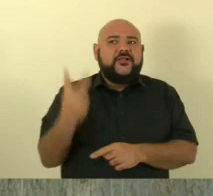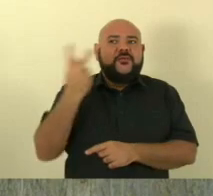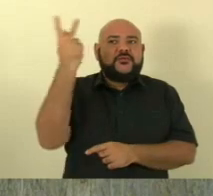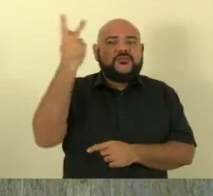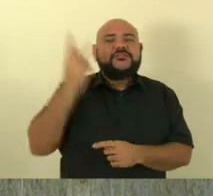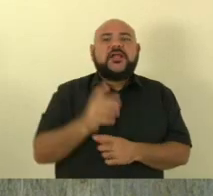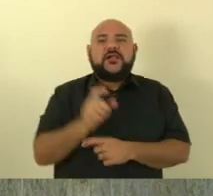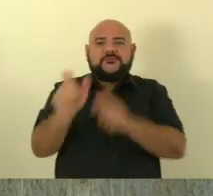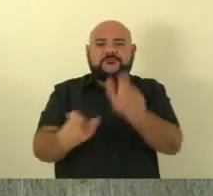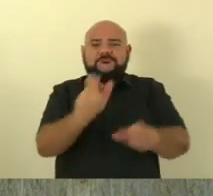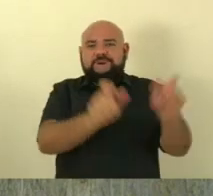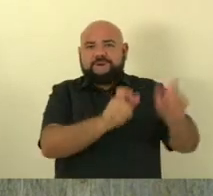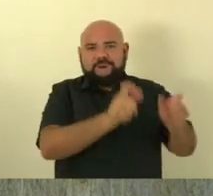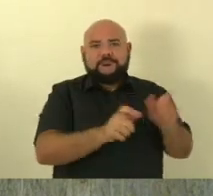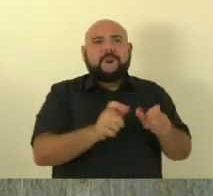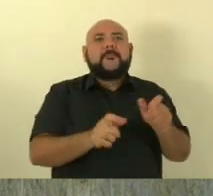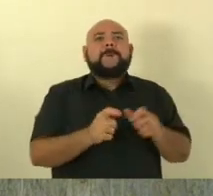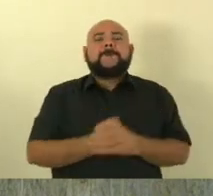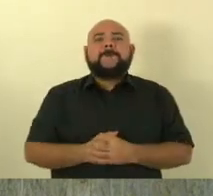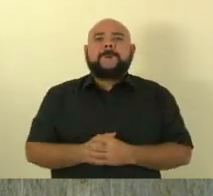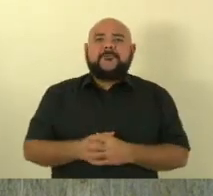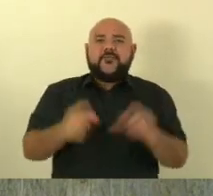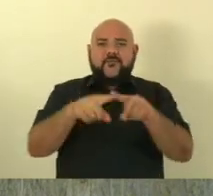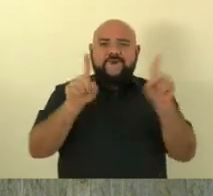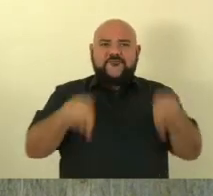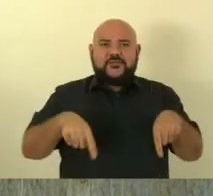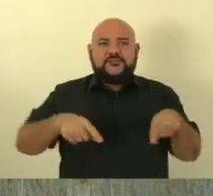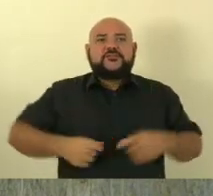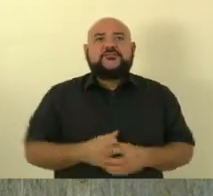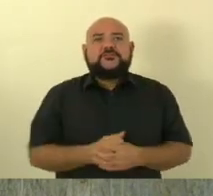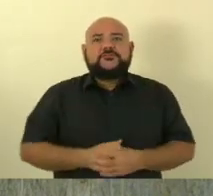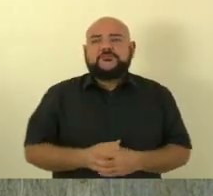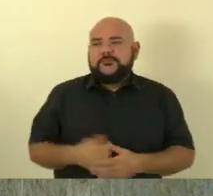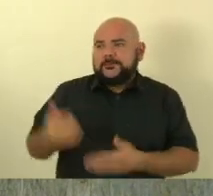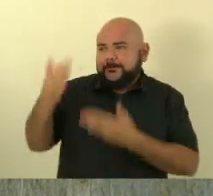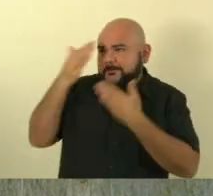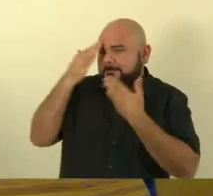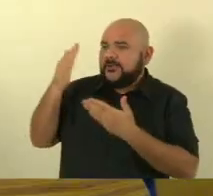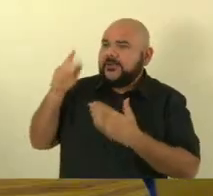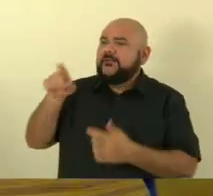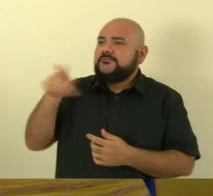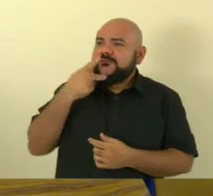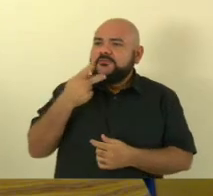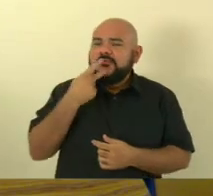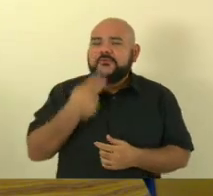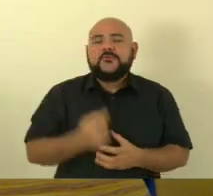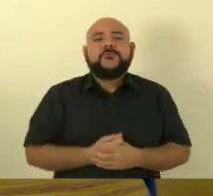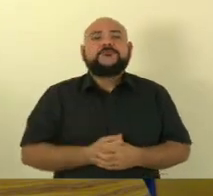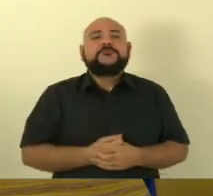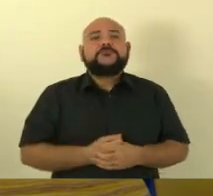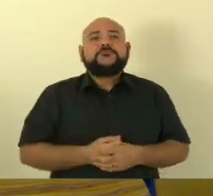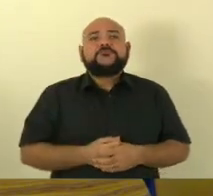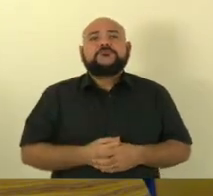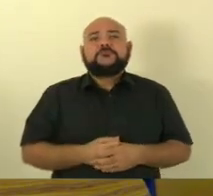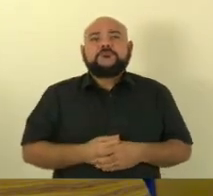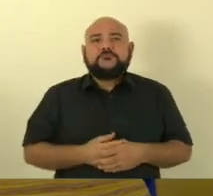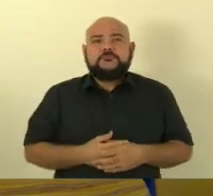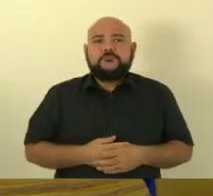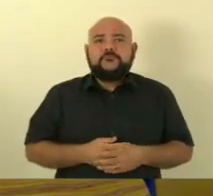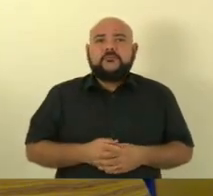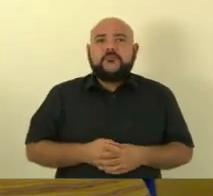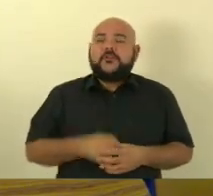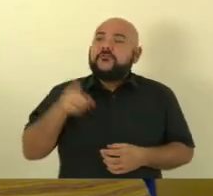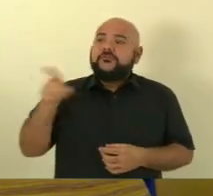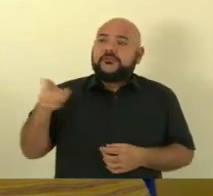públicos do estado do Espírito Santo coronel obrigado aí pela sua intervenção vossa excelência como um dos deputados